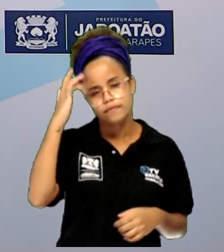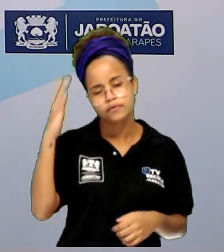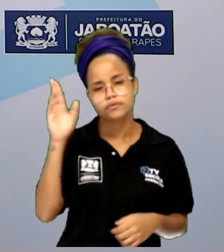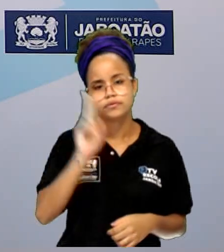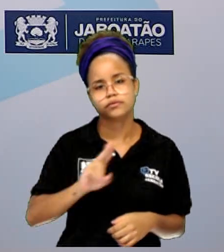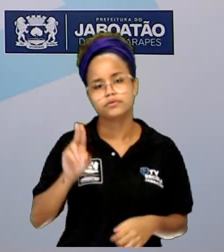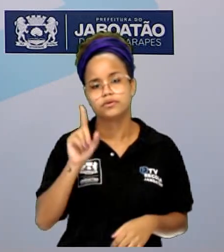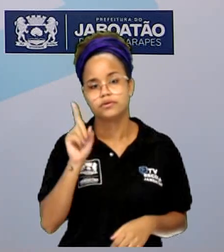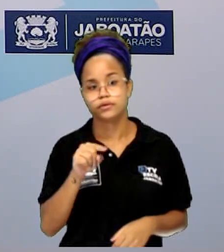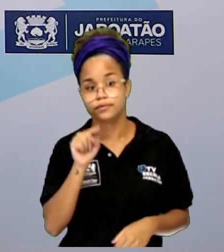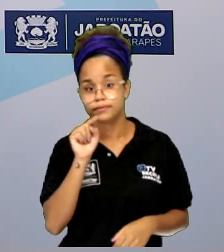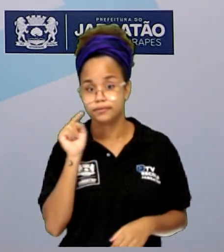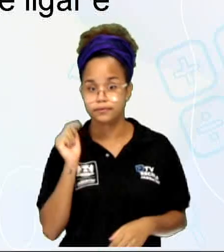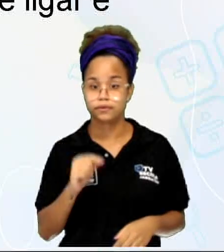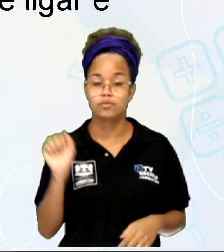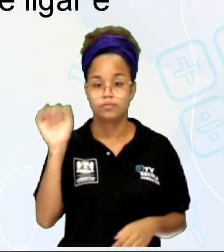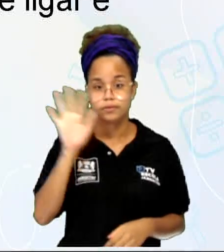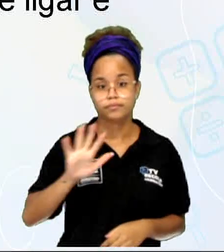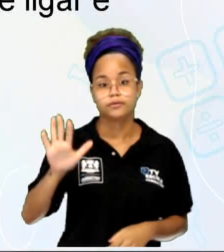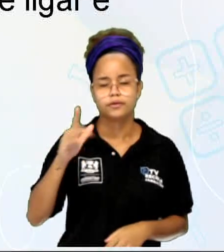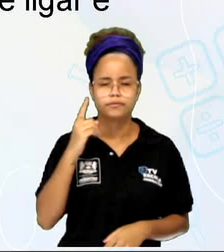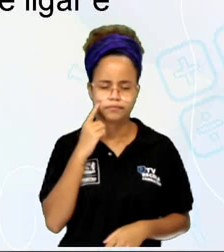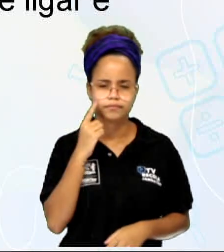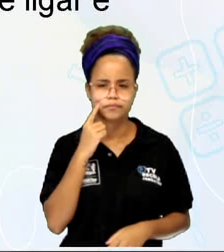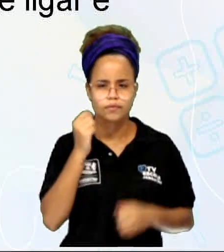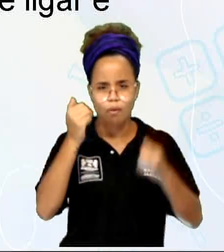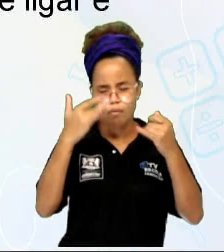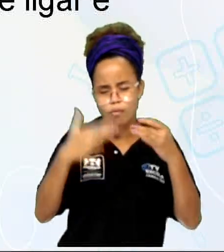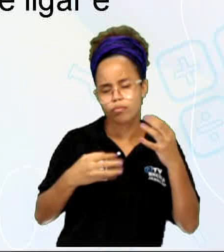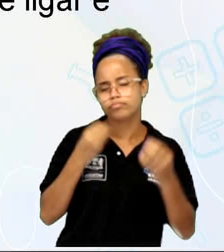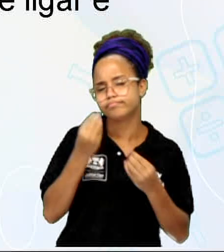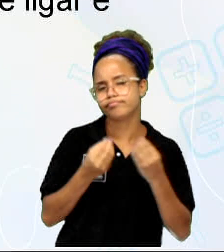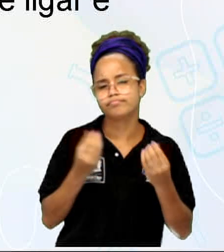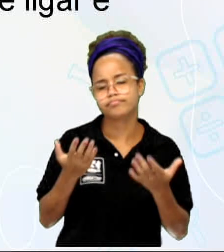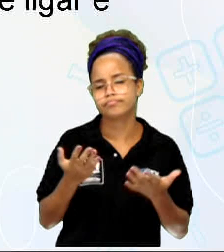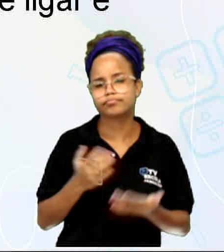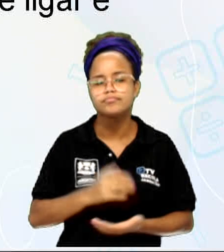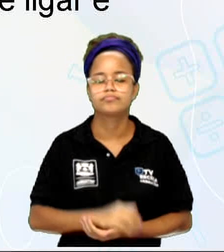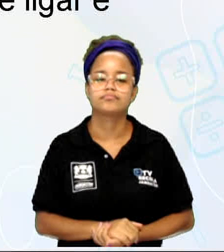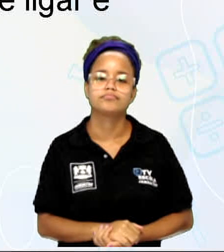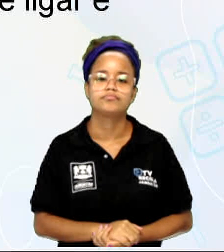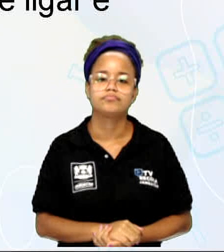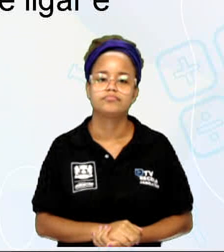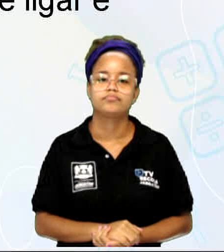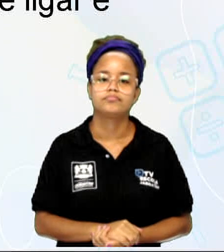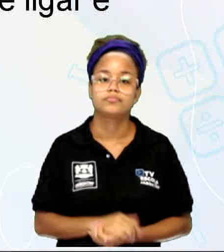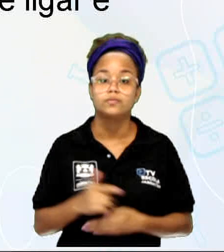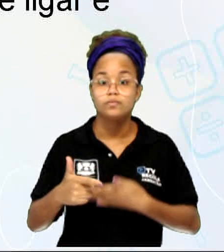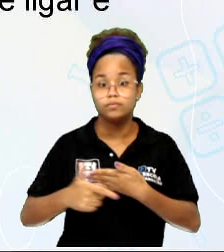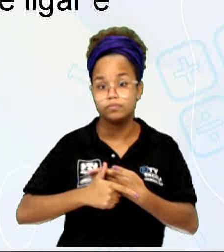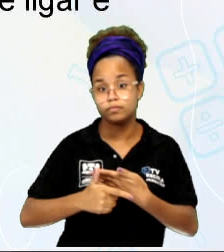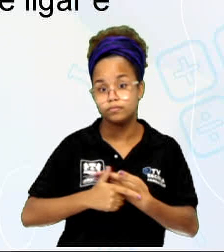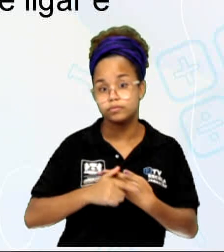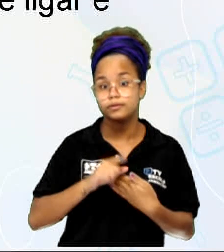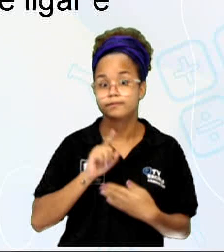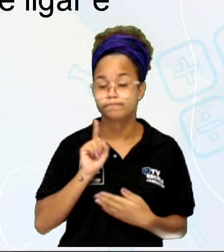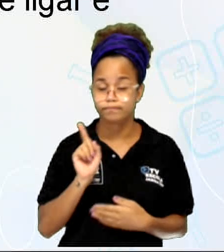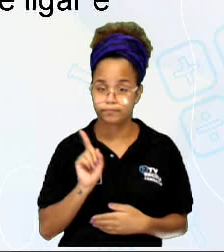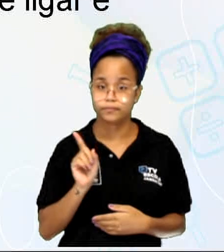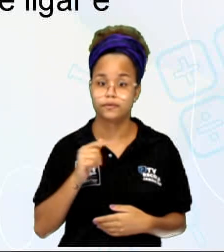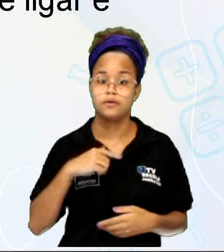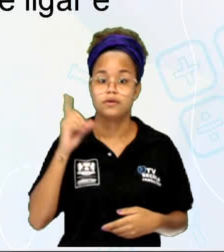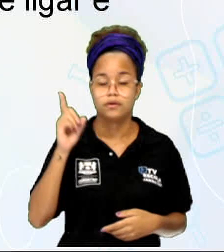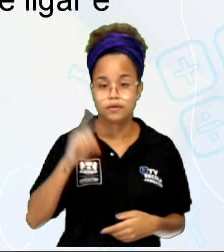elétrico. Vamos lá para a tela, vamos ver o que é que ele diz aqui sobre disjuntor. A principal função do disjuntor é ser um